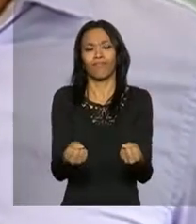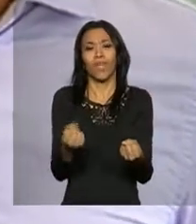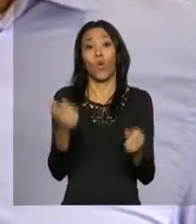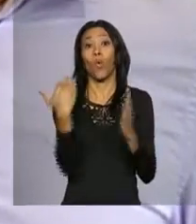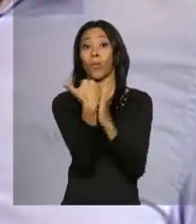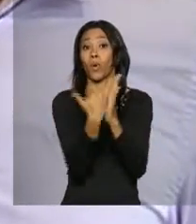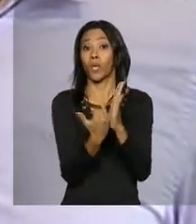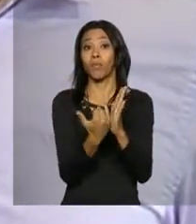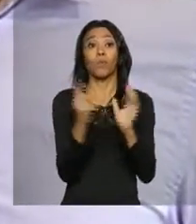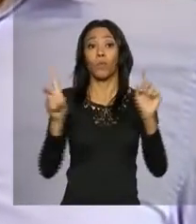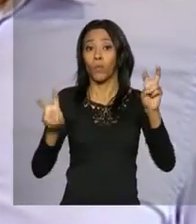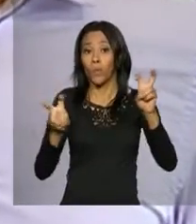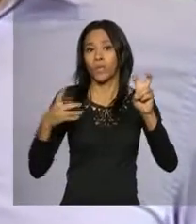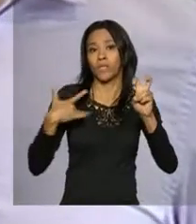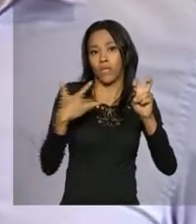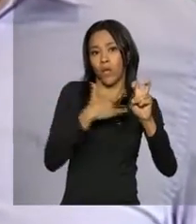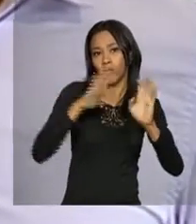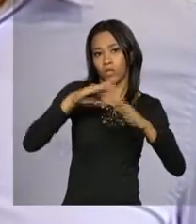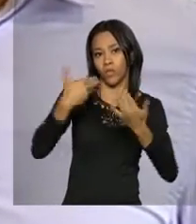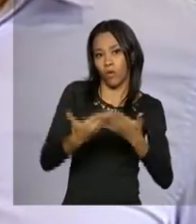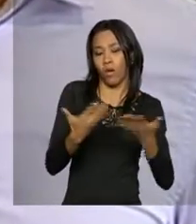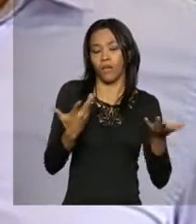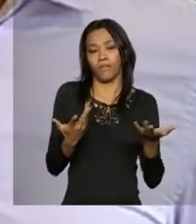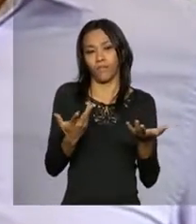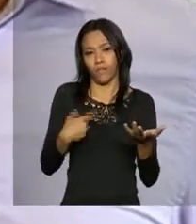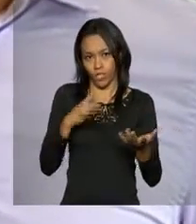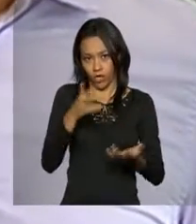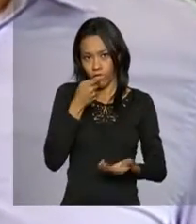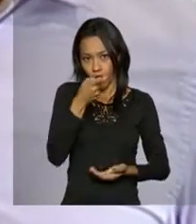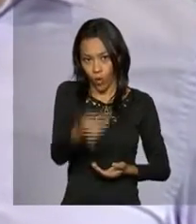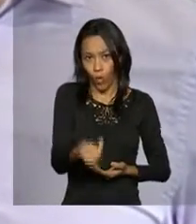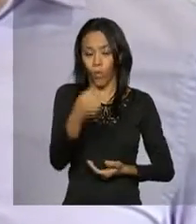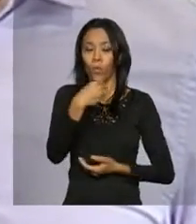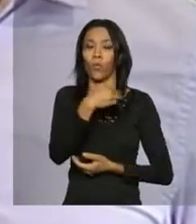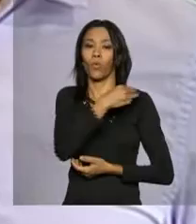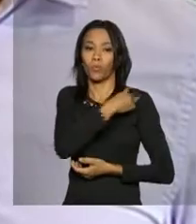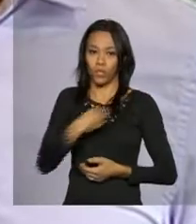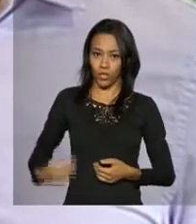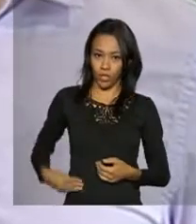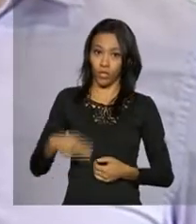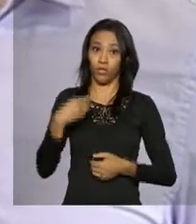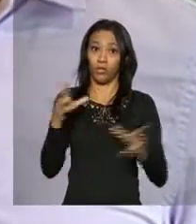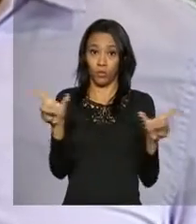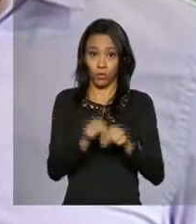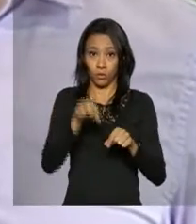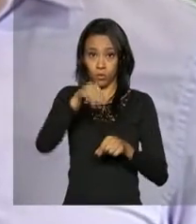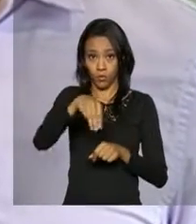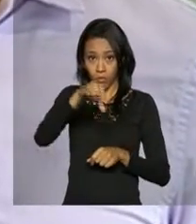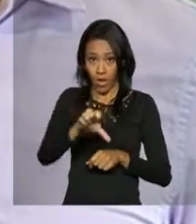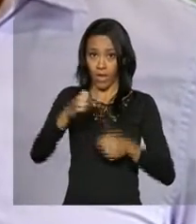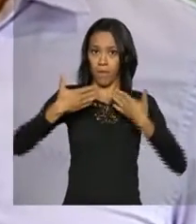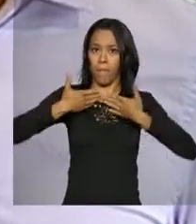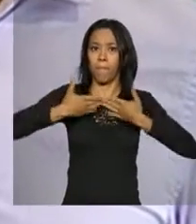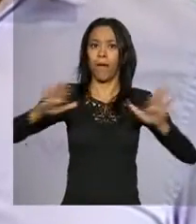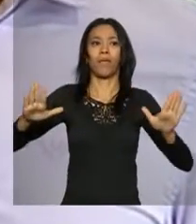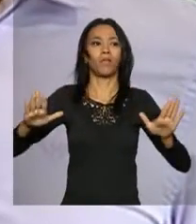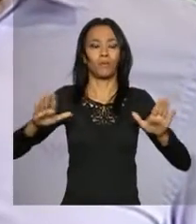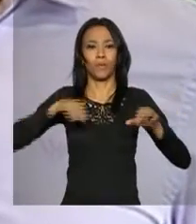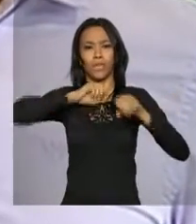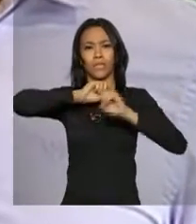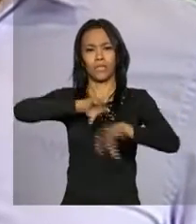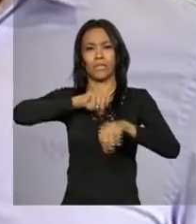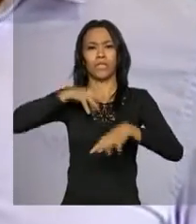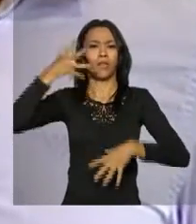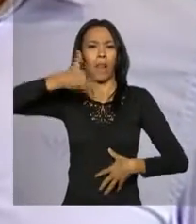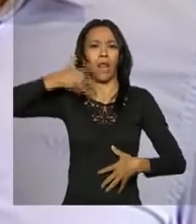na Escola. Como você disse, o ministro da Educação, Aloysio Mercadante, participou da abertura aqui do aulão inaugural sobre